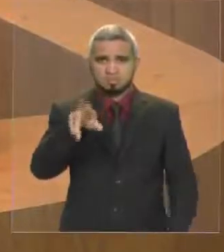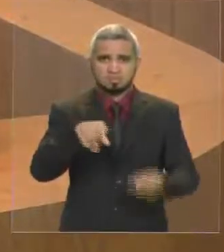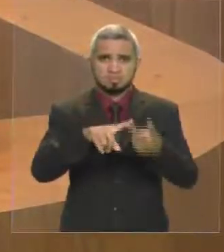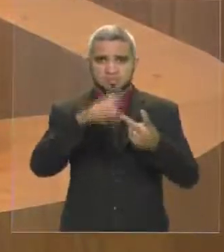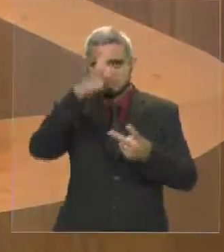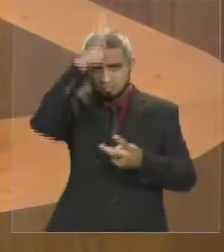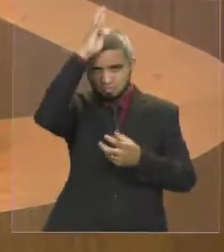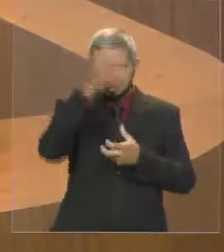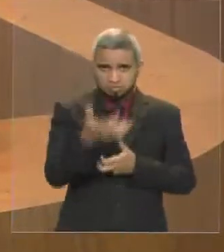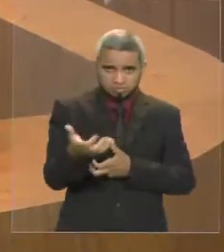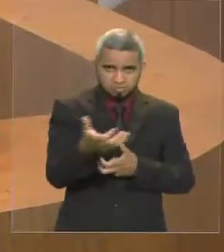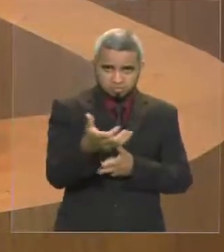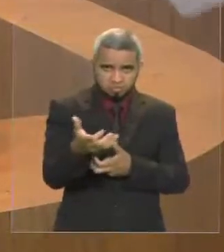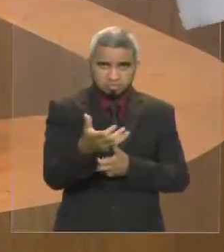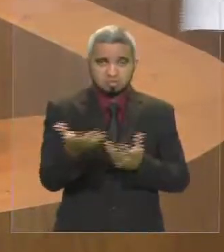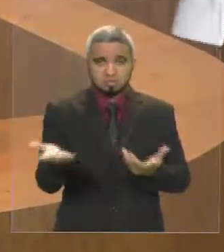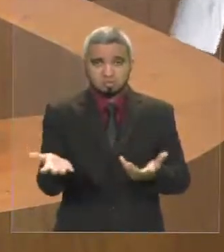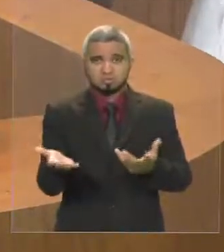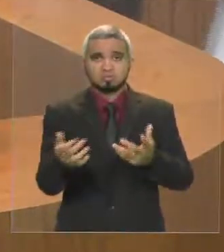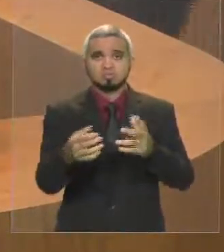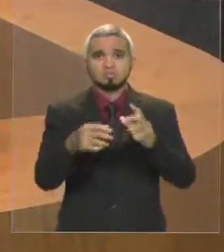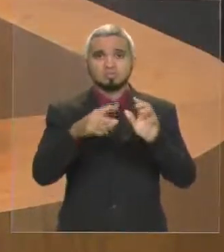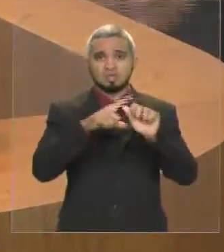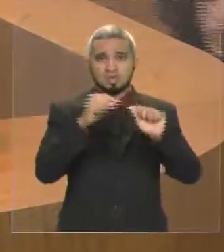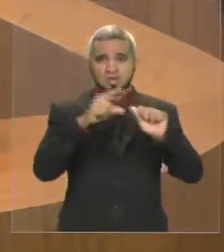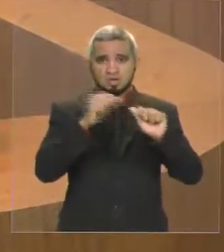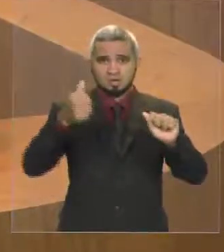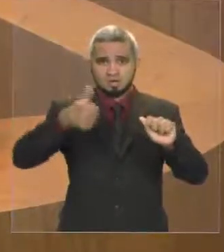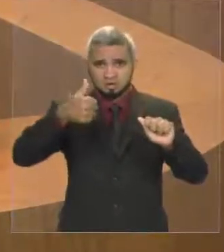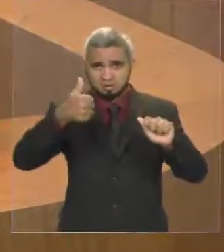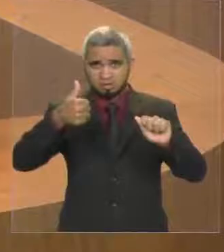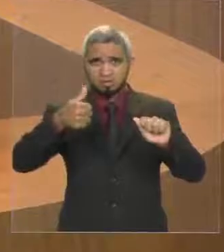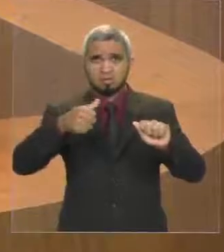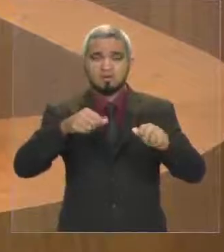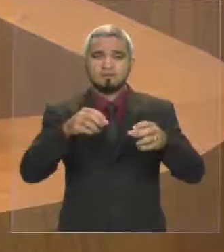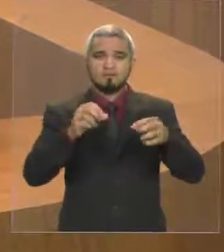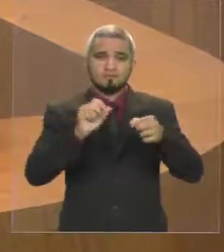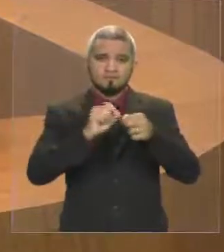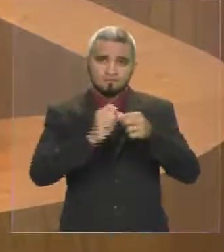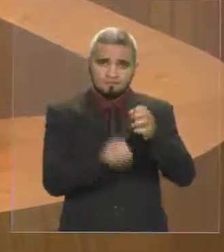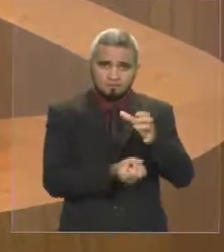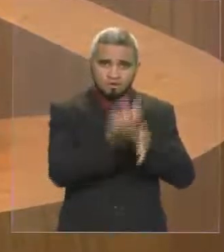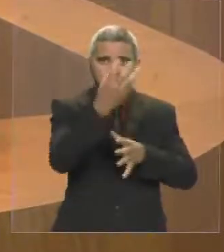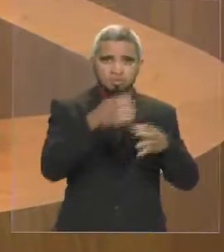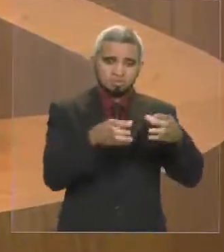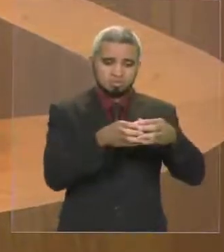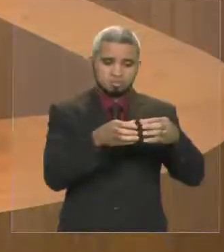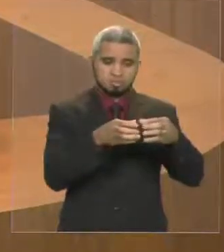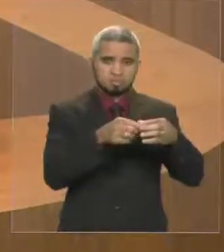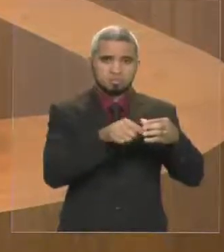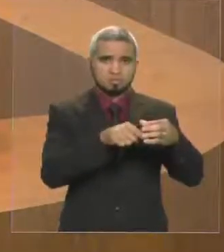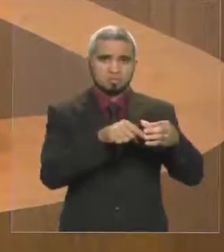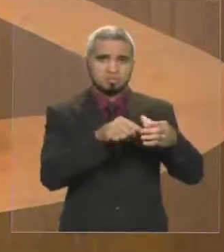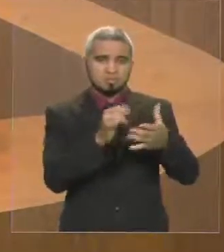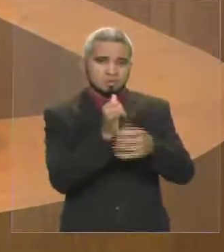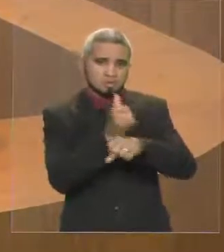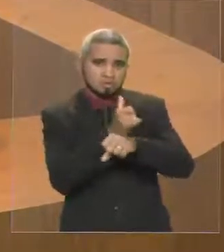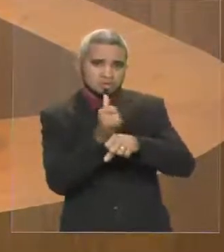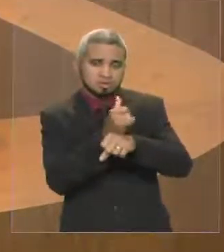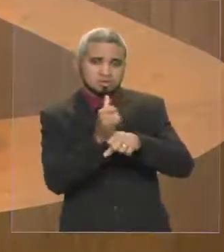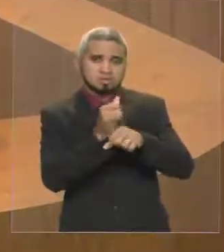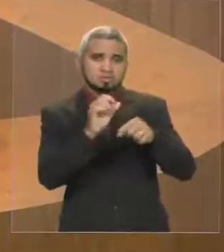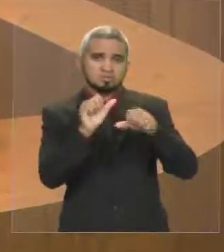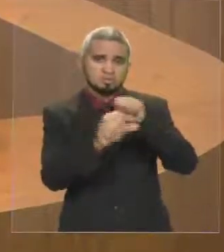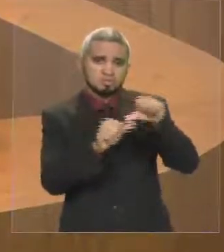fica criada a comissão especial para a elaboração de proposta visando a revisão de regras do que eu já destaquei aqui